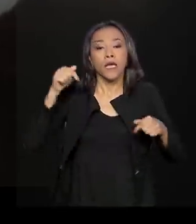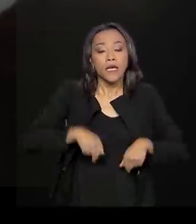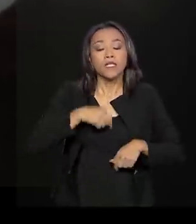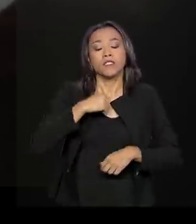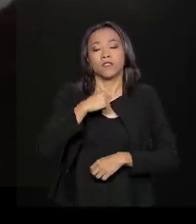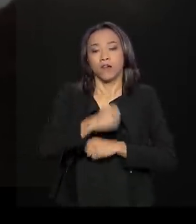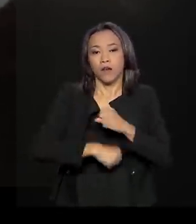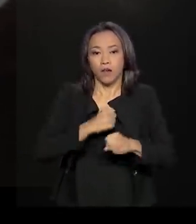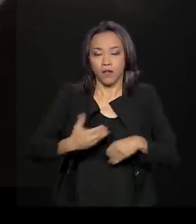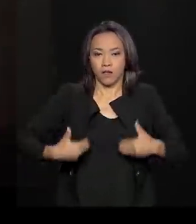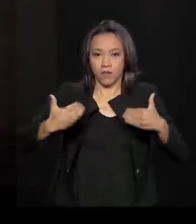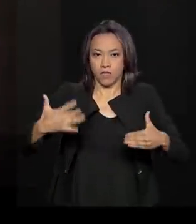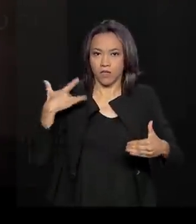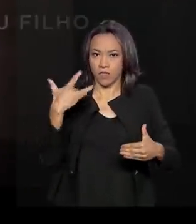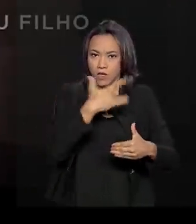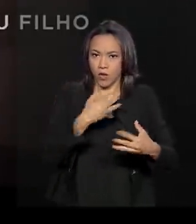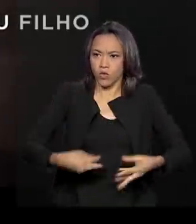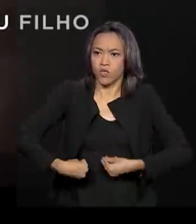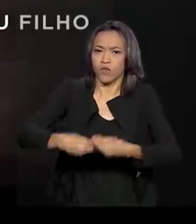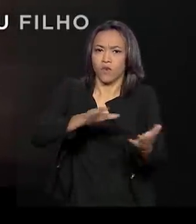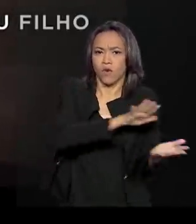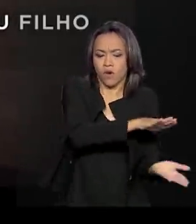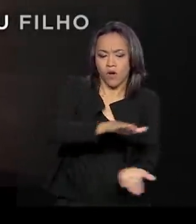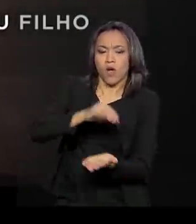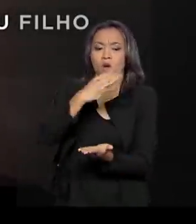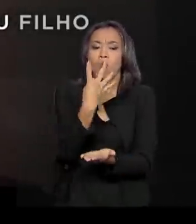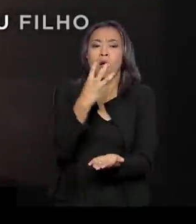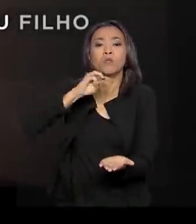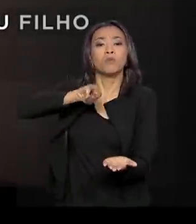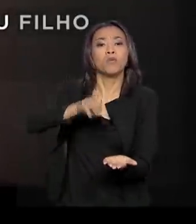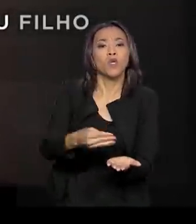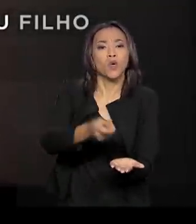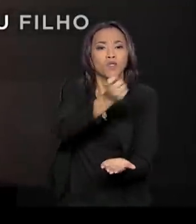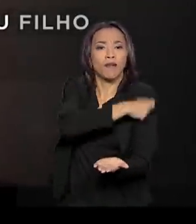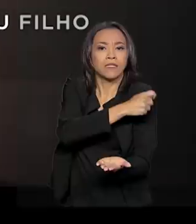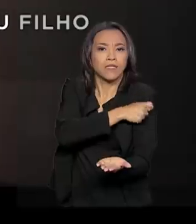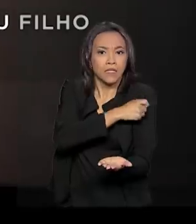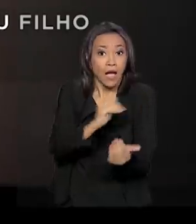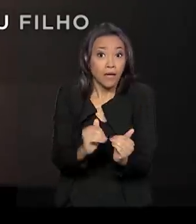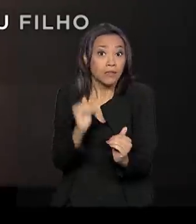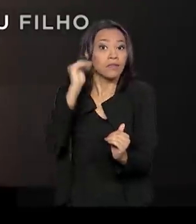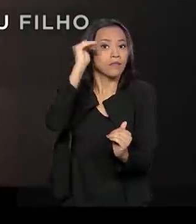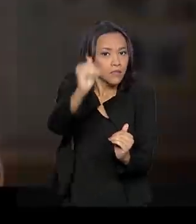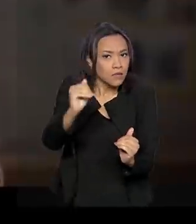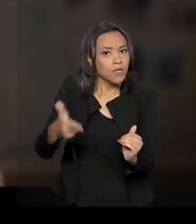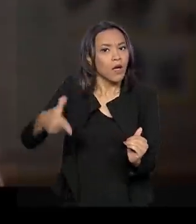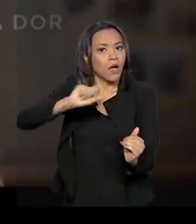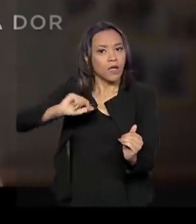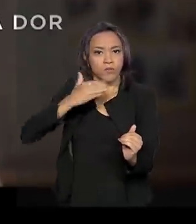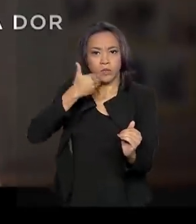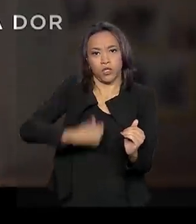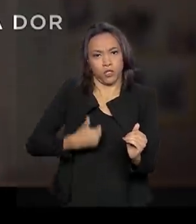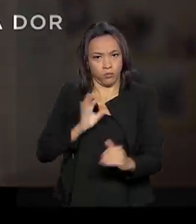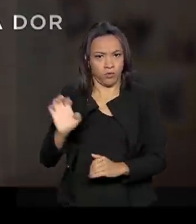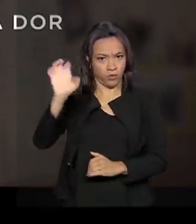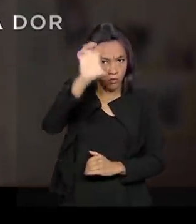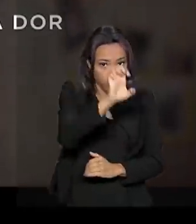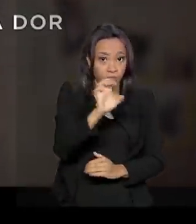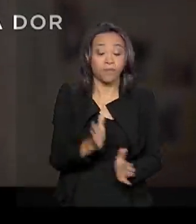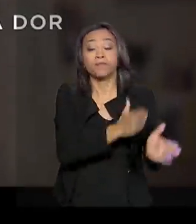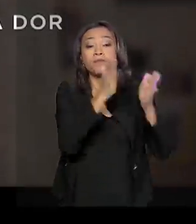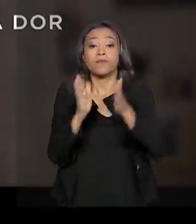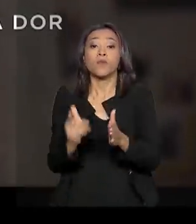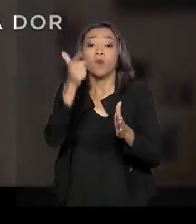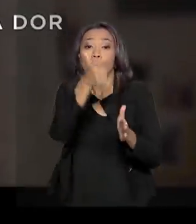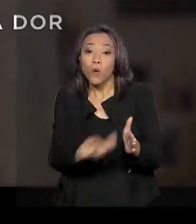ano cerca de 4 milhões de doses da vacina tríplice viral, acima da quantidade do que havia sido demandada pelos estados. Outras